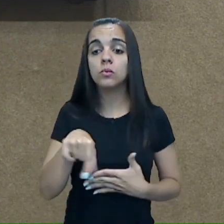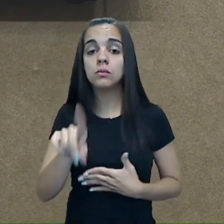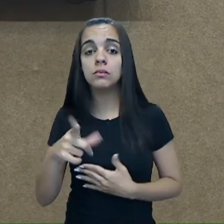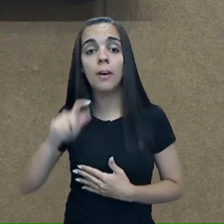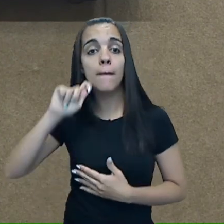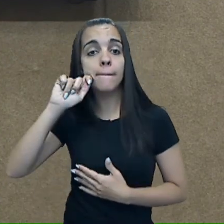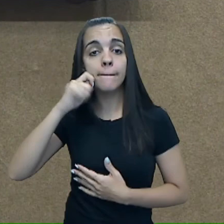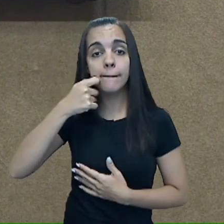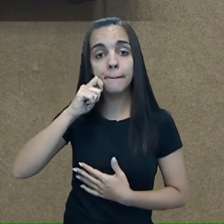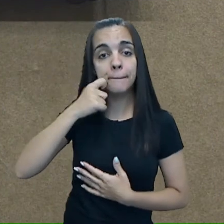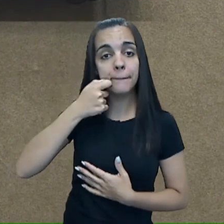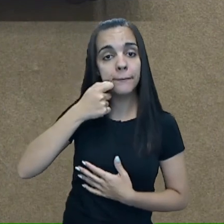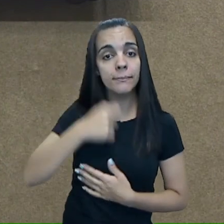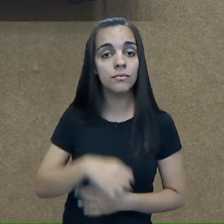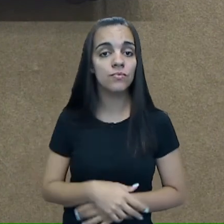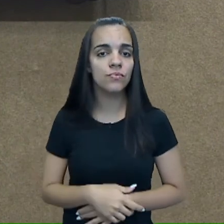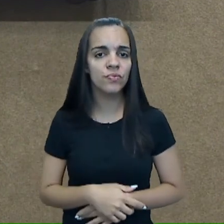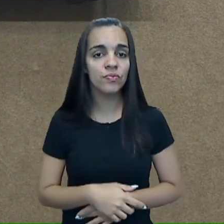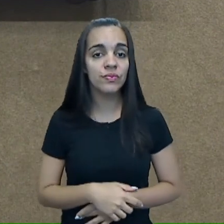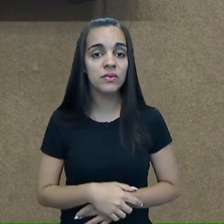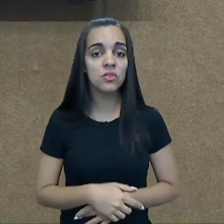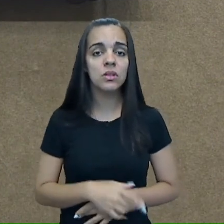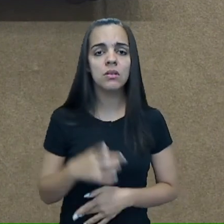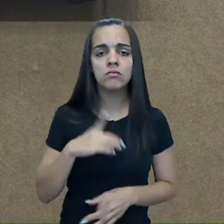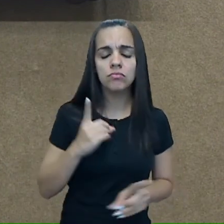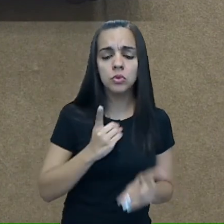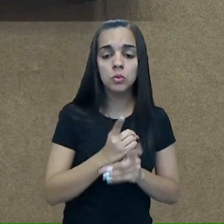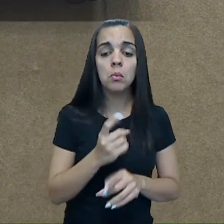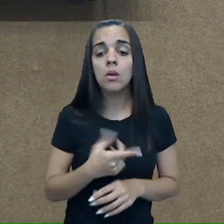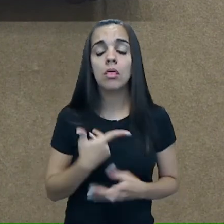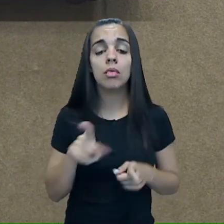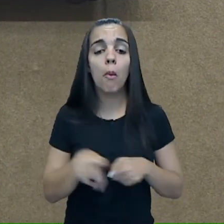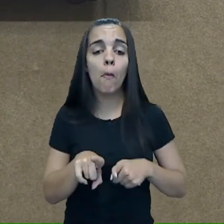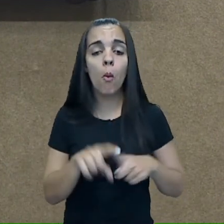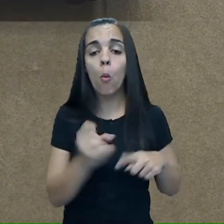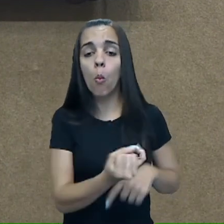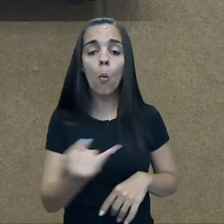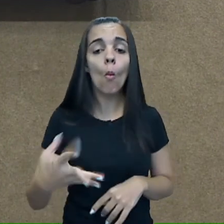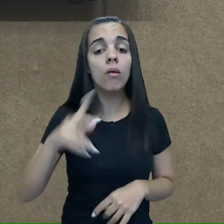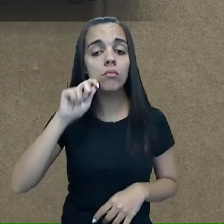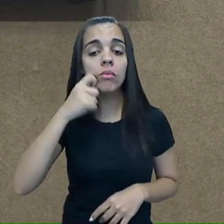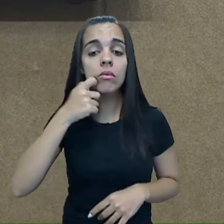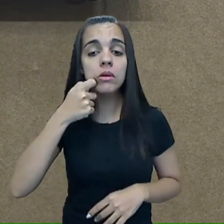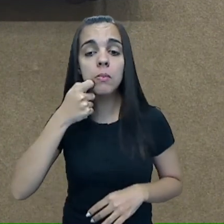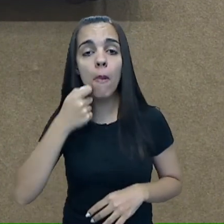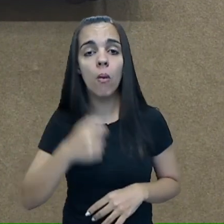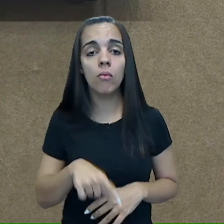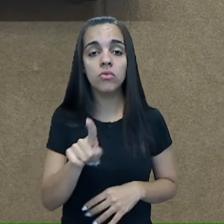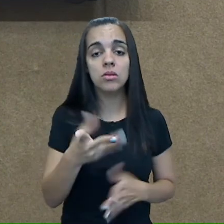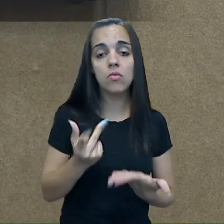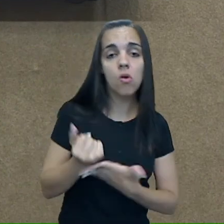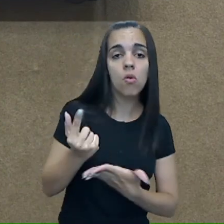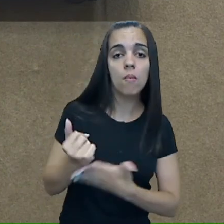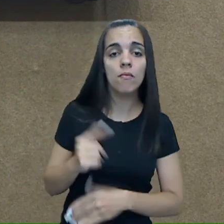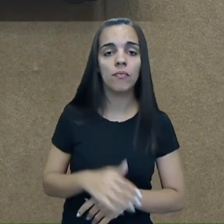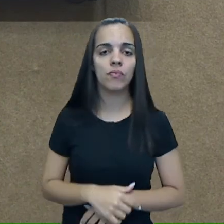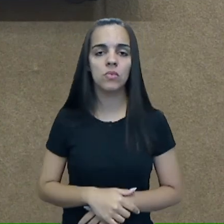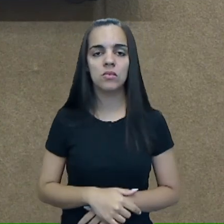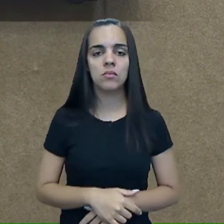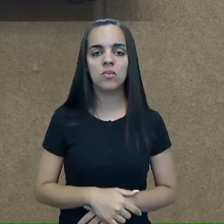vocês vão saber identificar a quantidade de pão que você vai pedir, certo? Se você vai querer